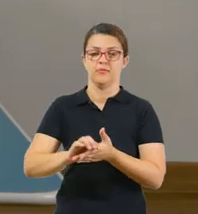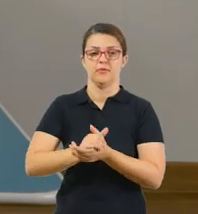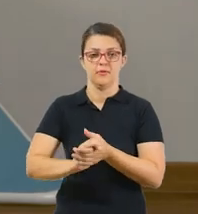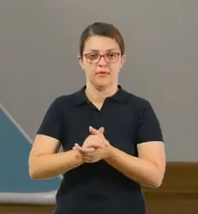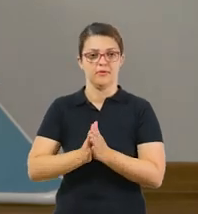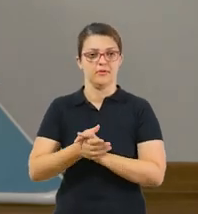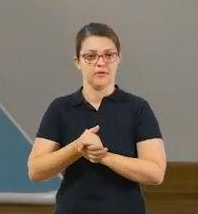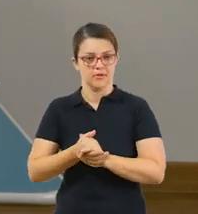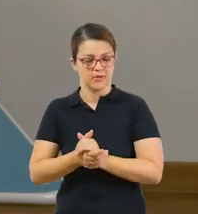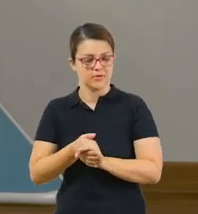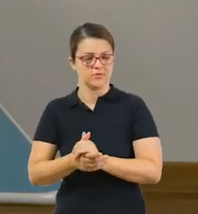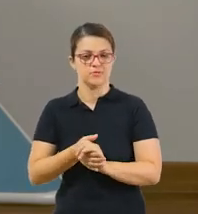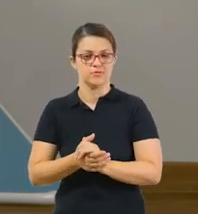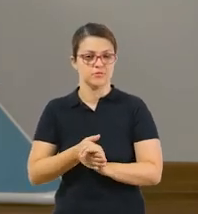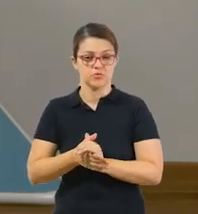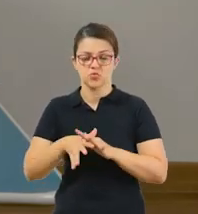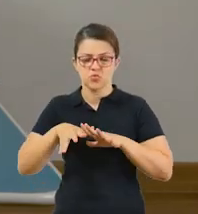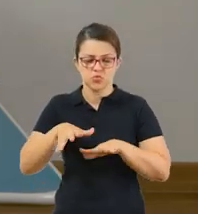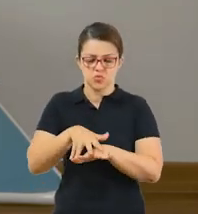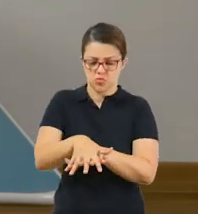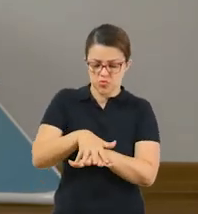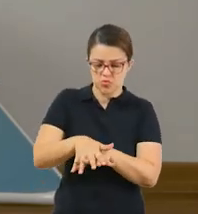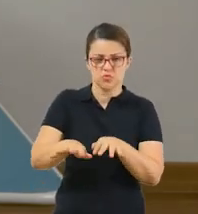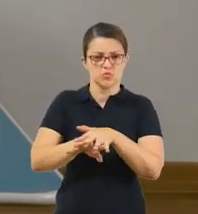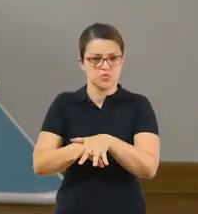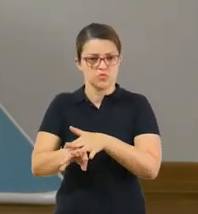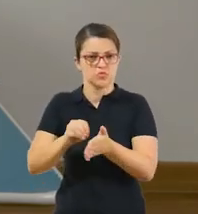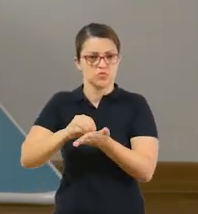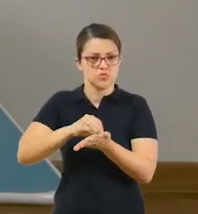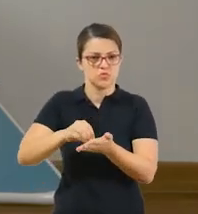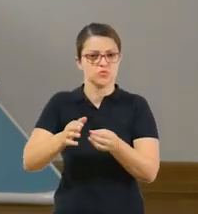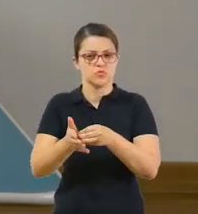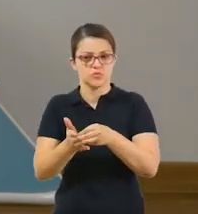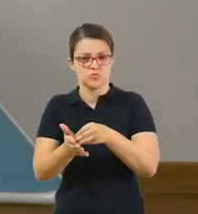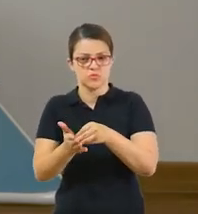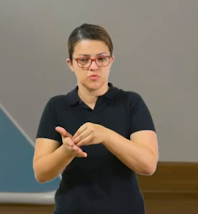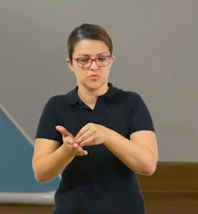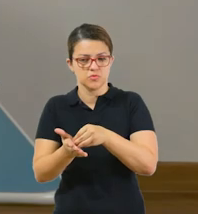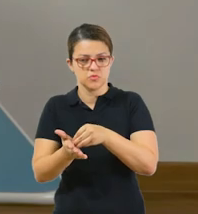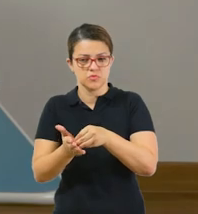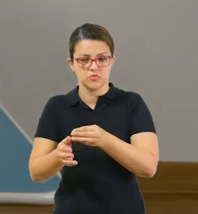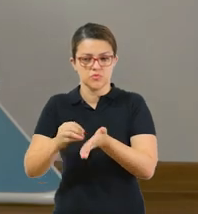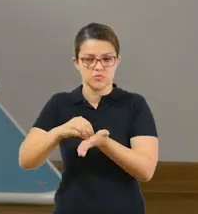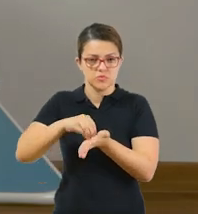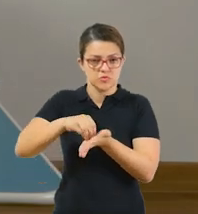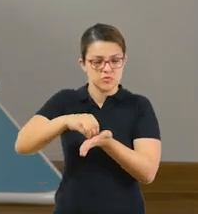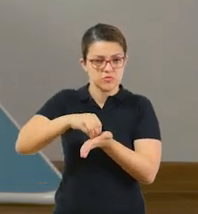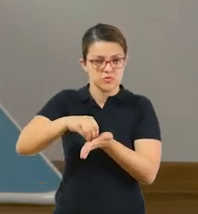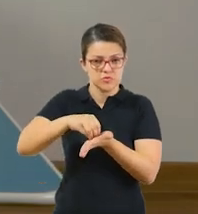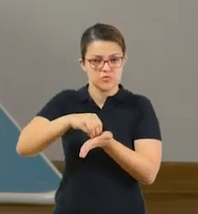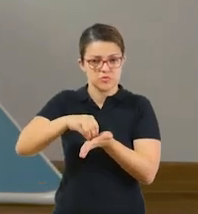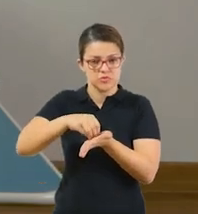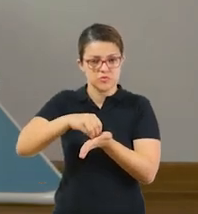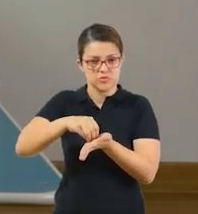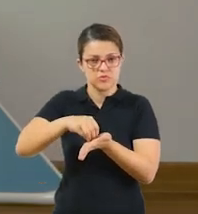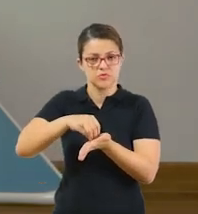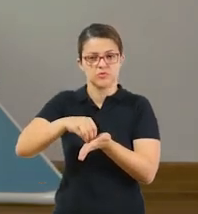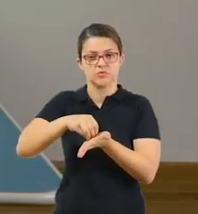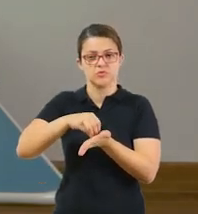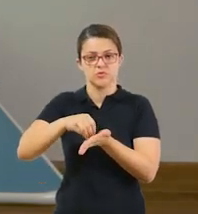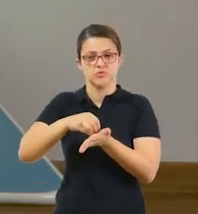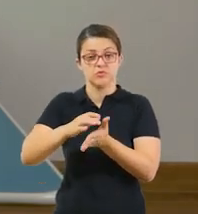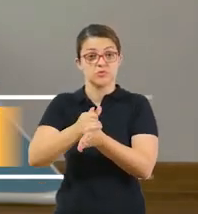bastante, gente. Lavem as mãozinhas, lembram? Todos os cantinhos dos dedos, o miolinho da mão aqui, que já